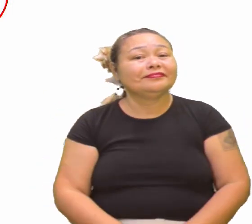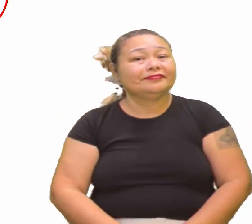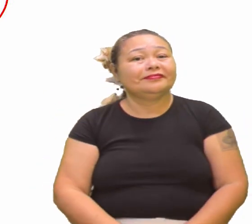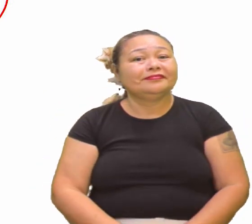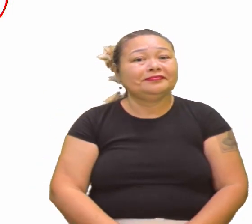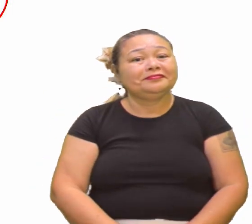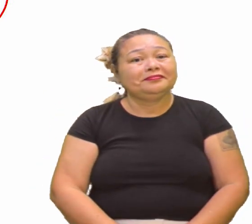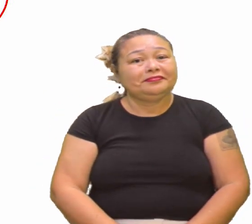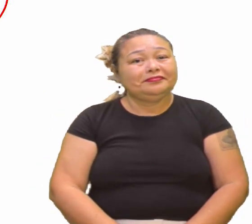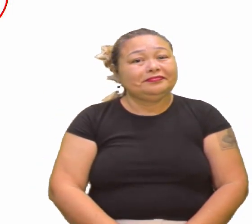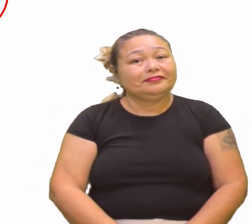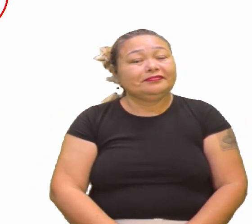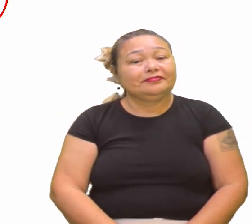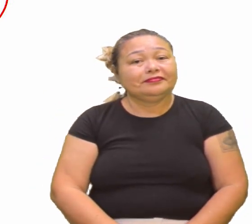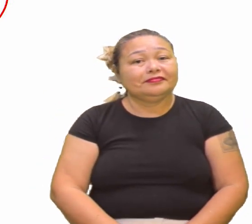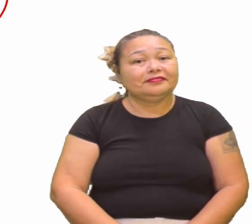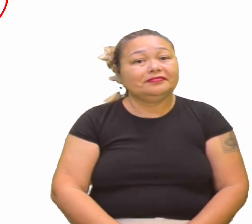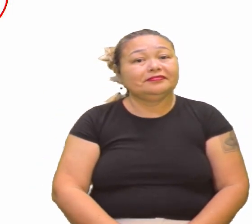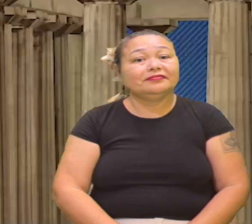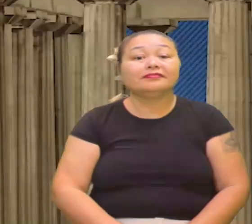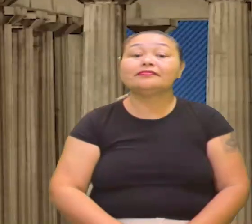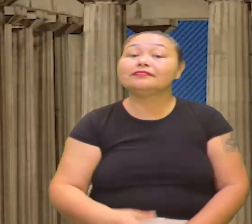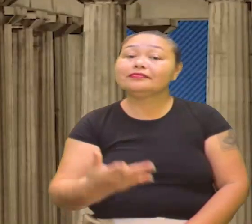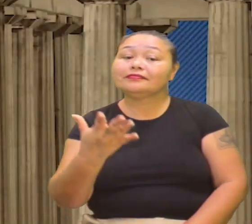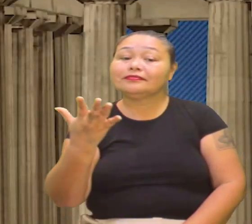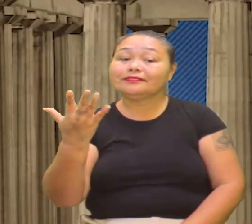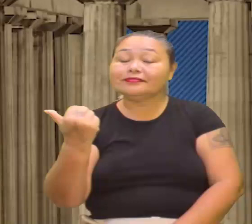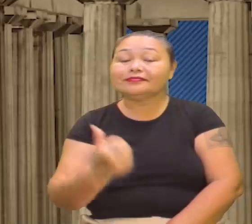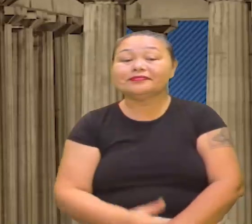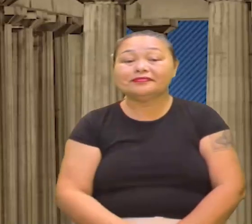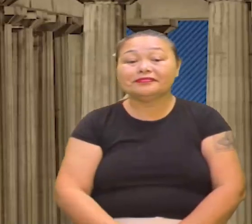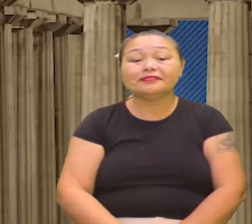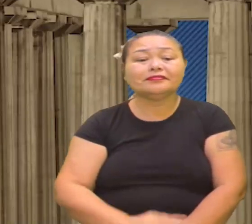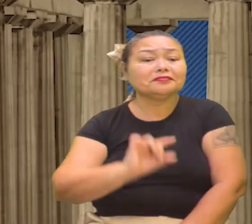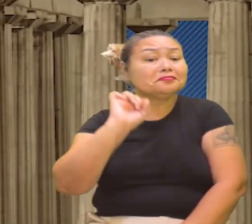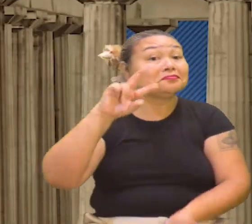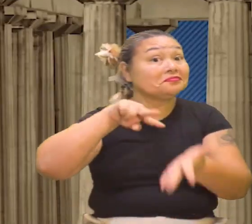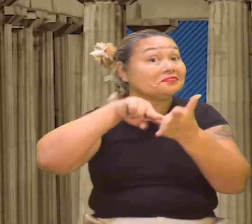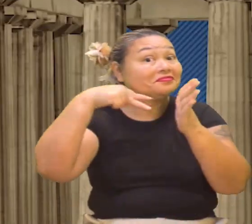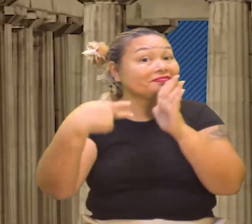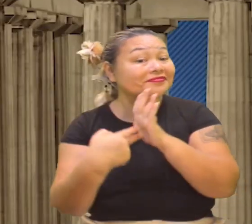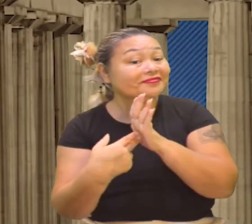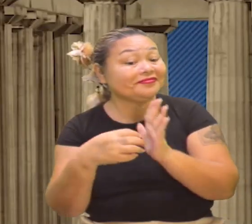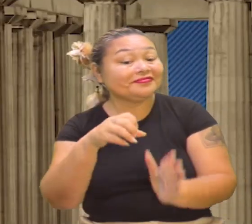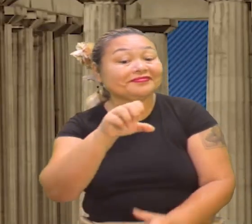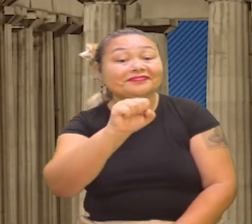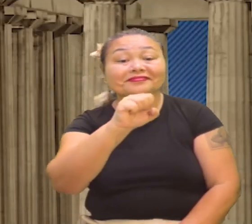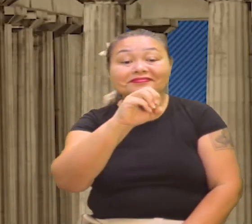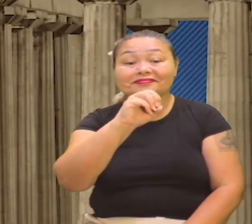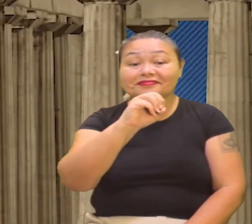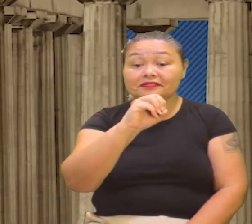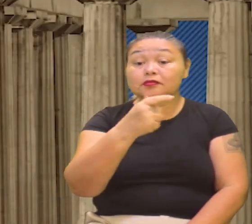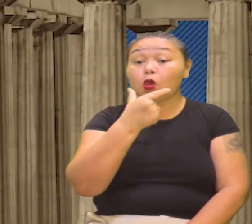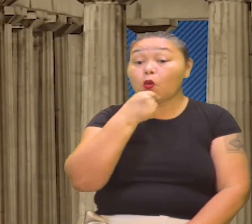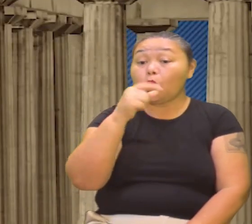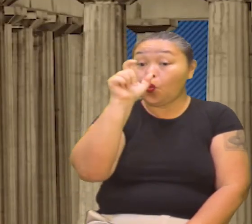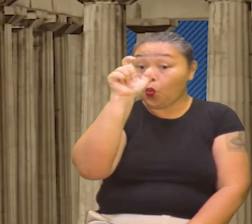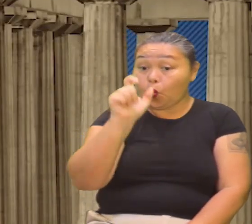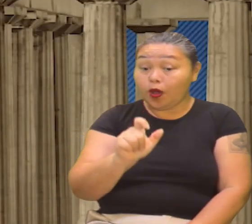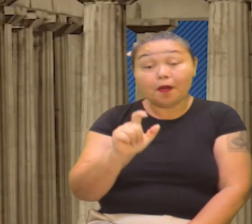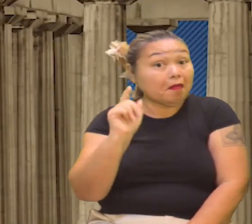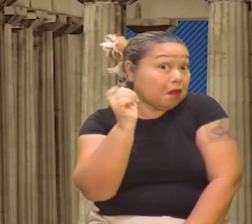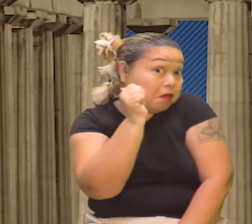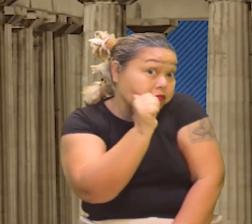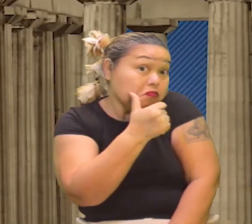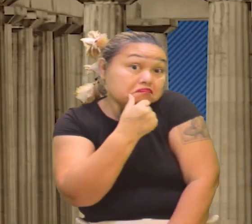Vamos lá. Vem aqui comigo. O que isso fala para vocês? O homem pode ser a